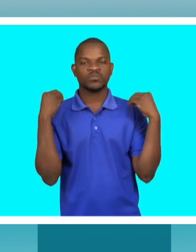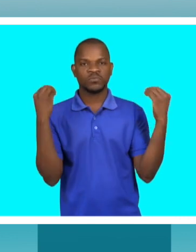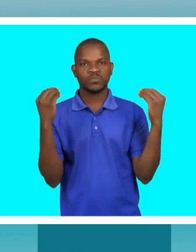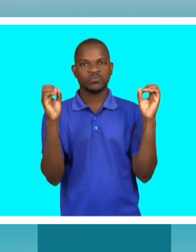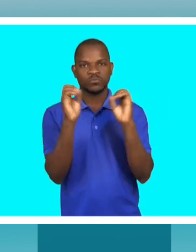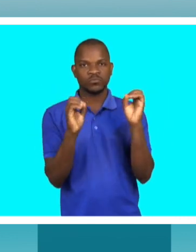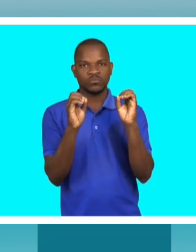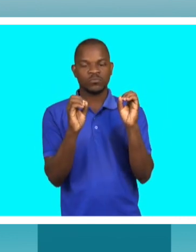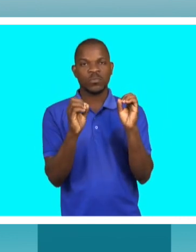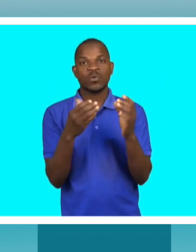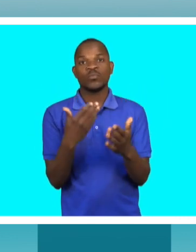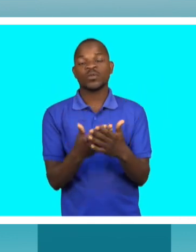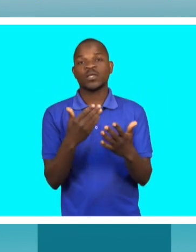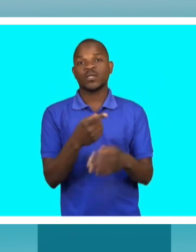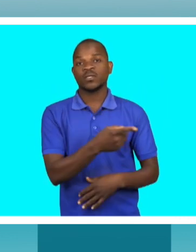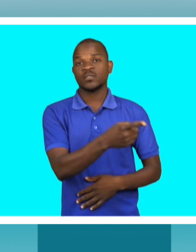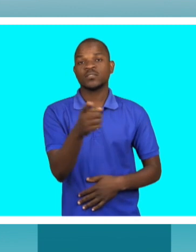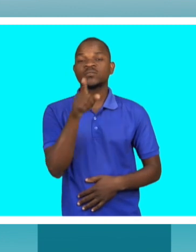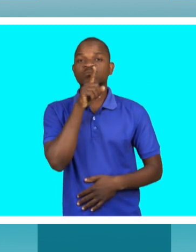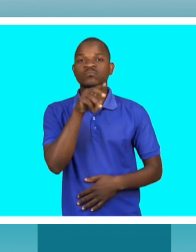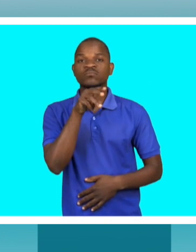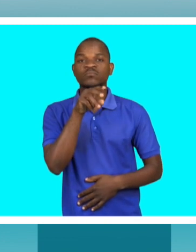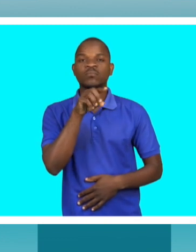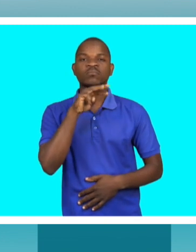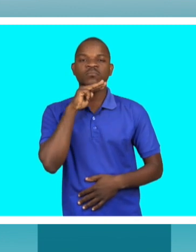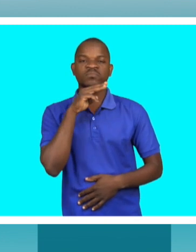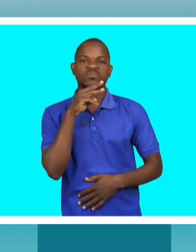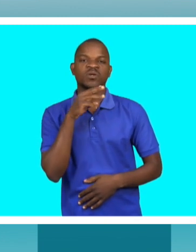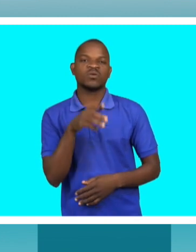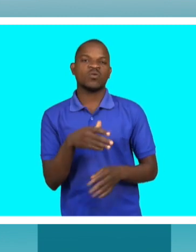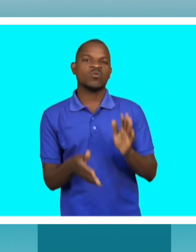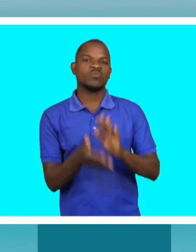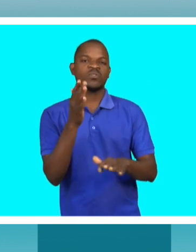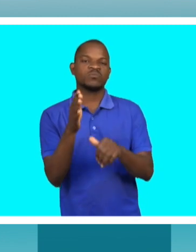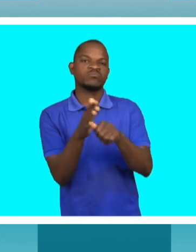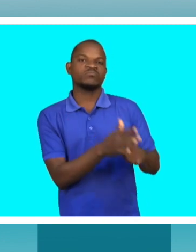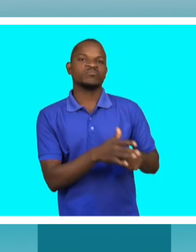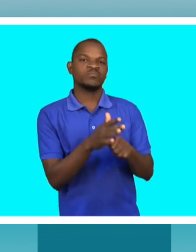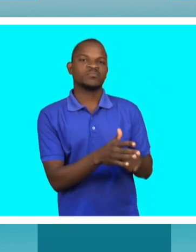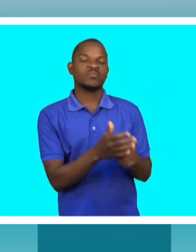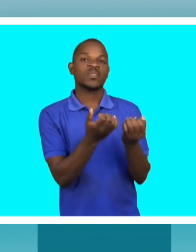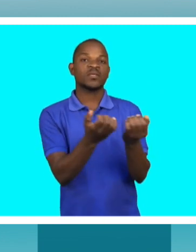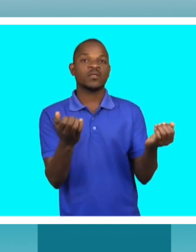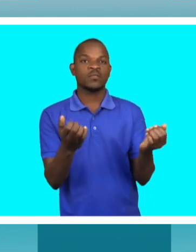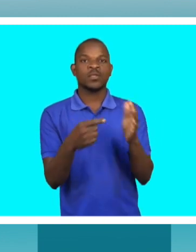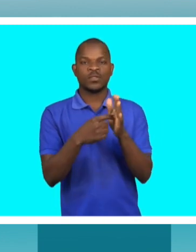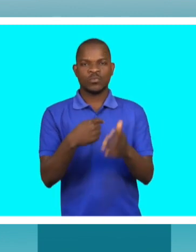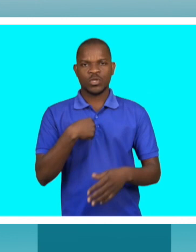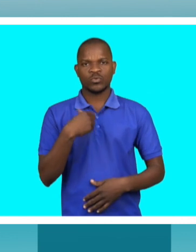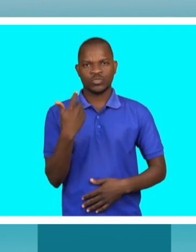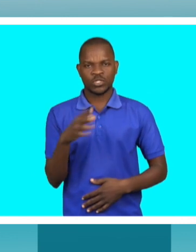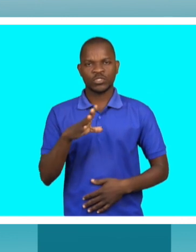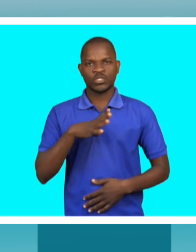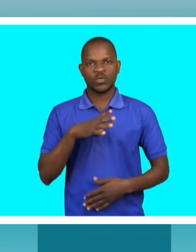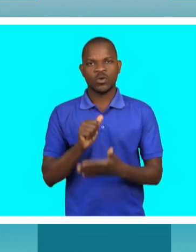educação física. Na maioria das vezes os próprios pais excluem as crianças. Caso particular, tenho um